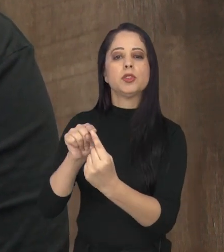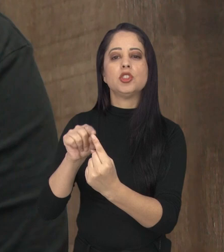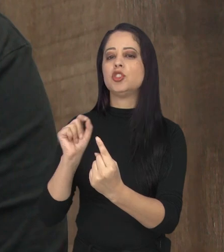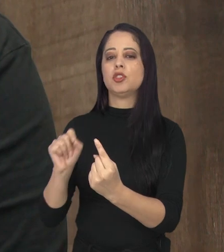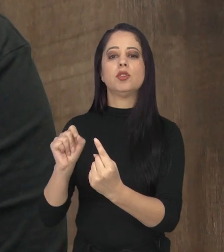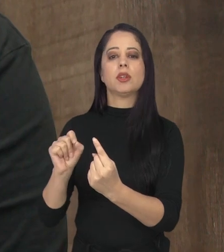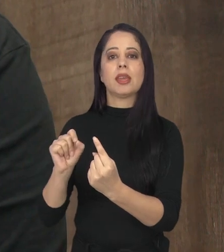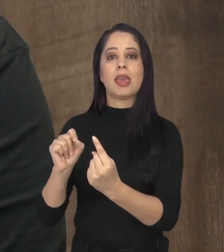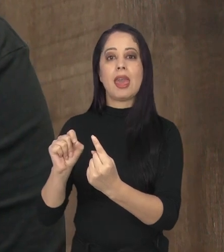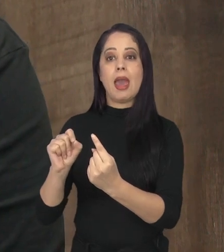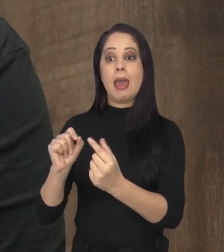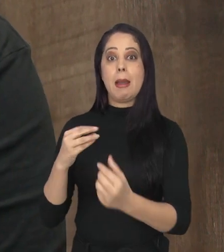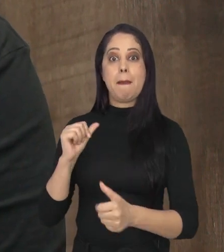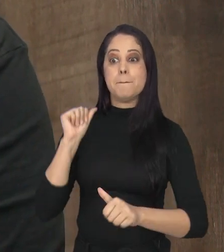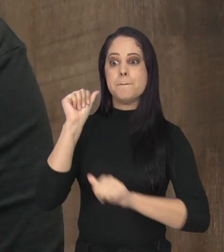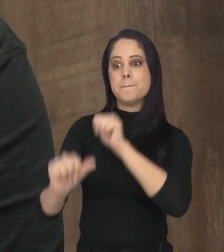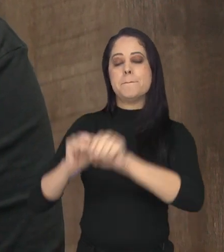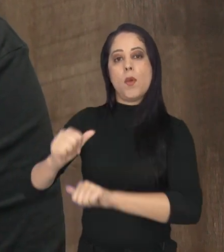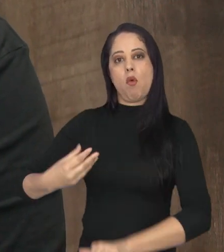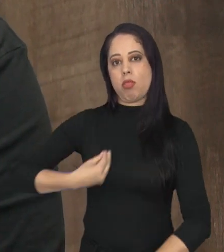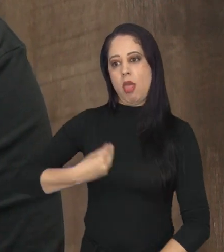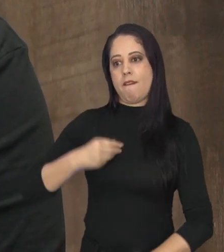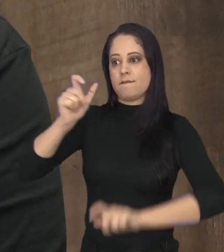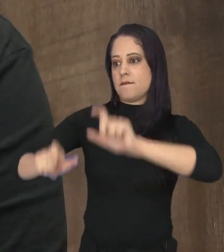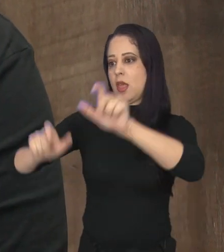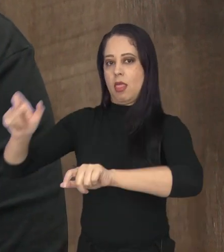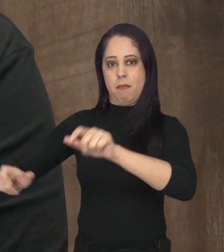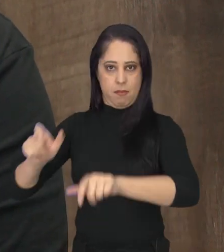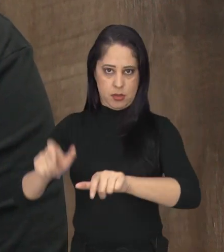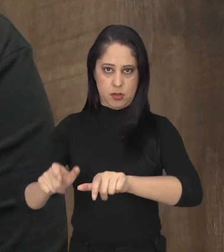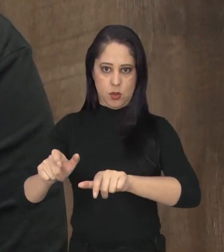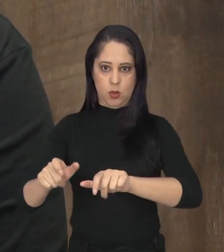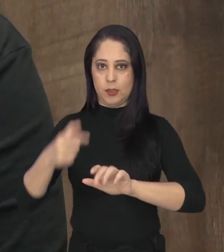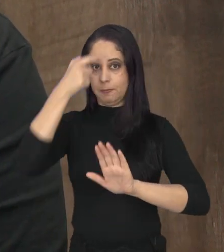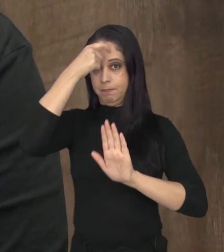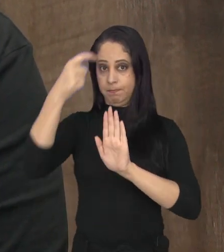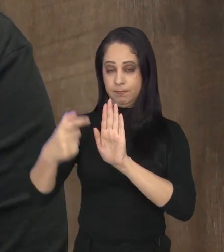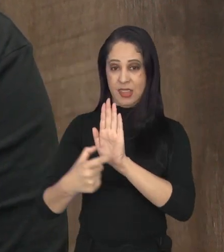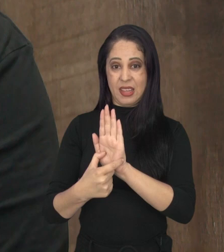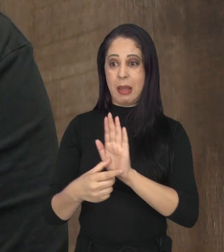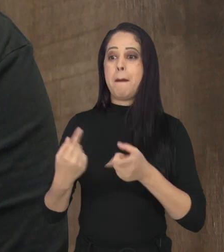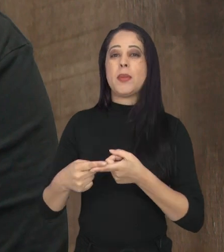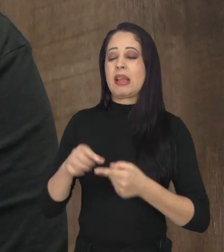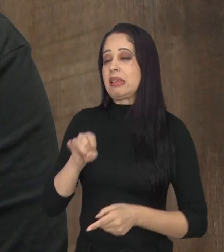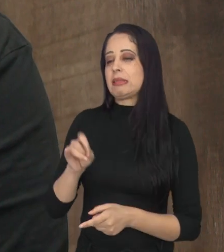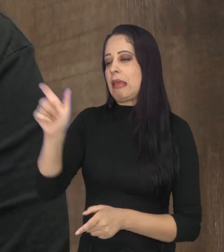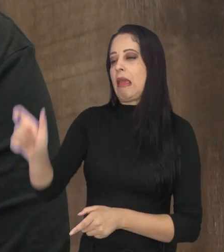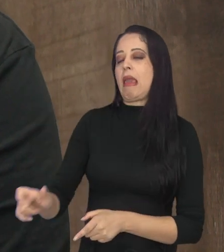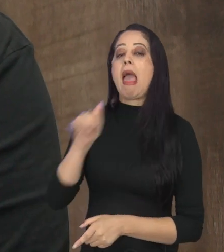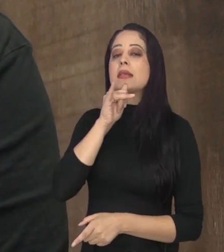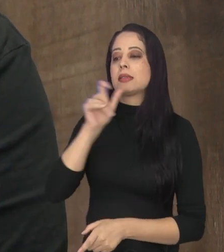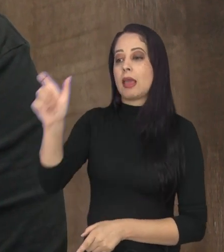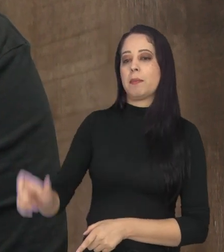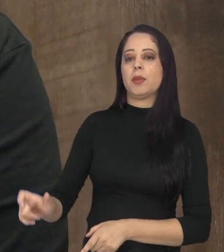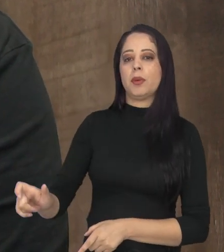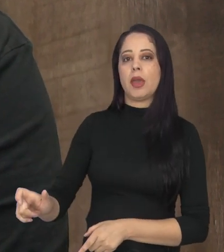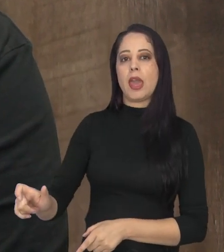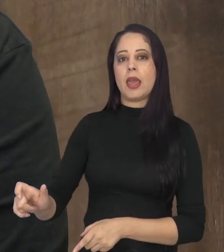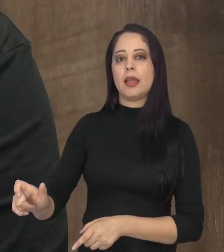um termo que transforma a vida das pessoas através do uso da inteligência artificial. Porque se o cara começa a ter uma